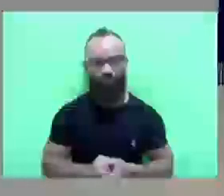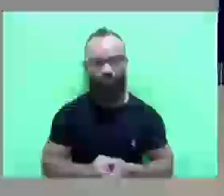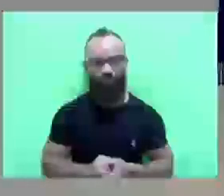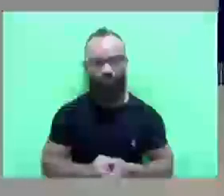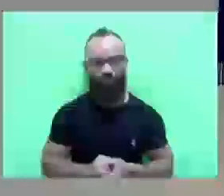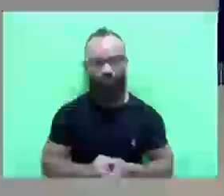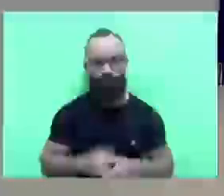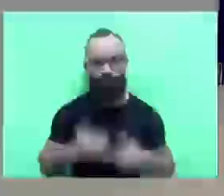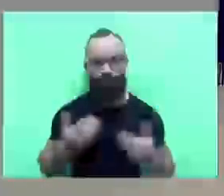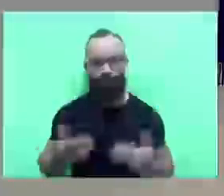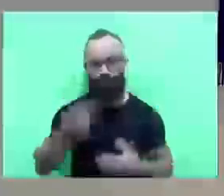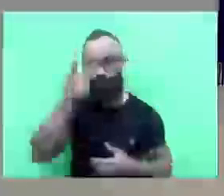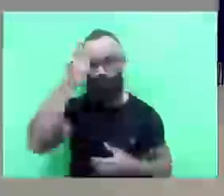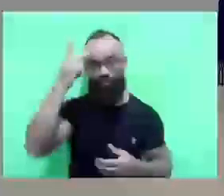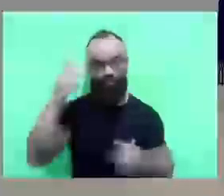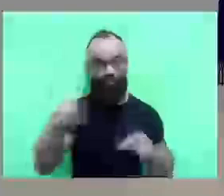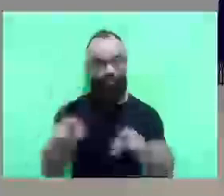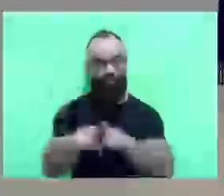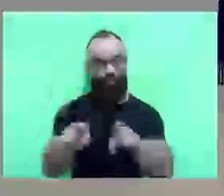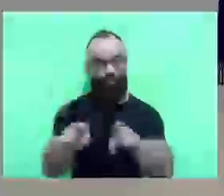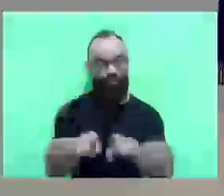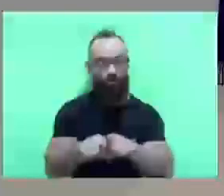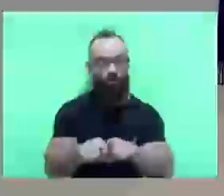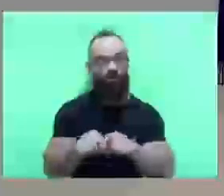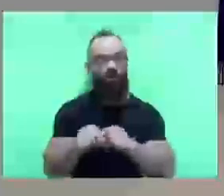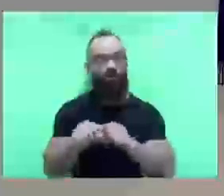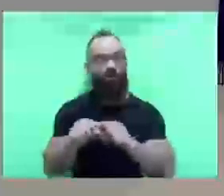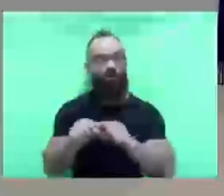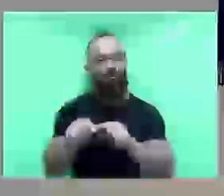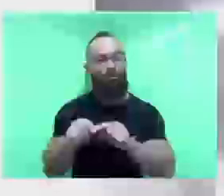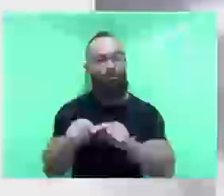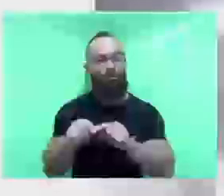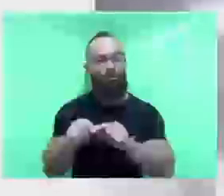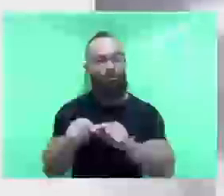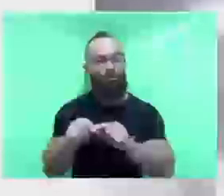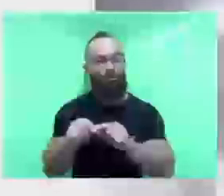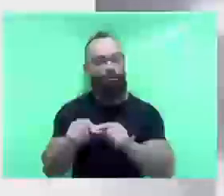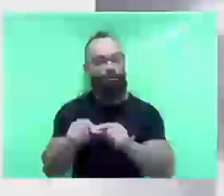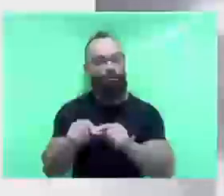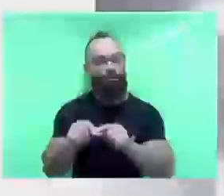Pessoal do audiovisual botar ali aquelas fotos lá do Rodão.